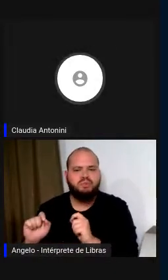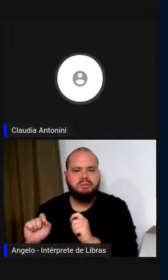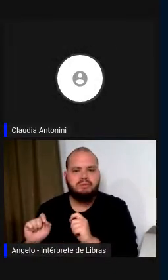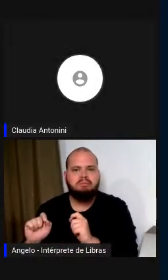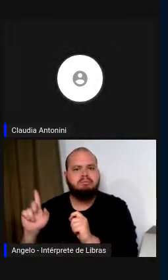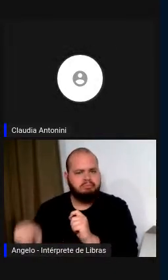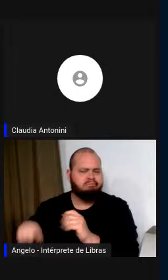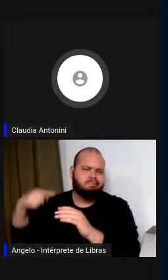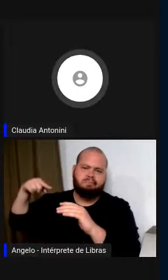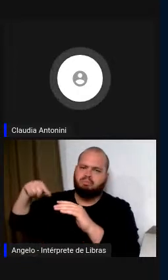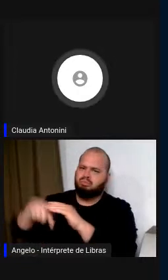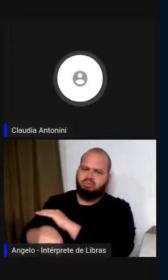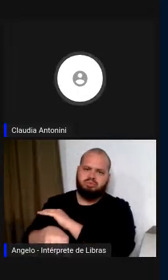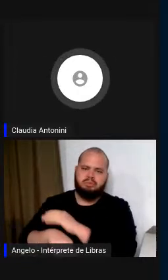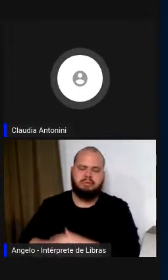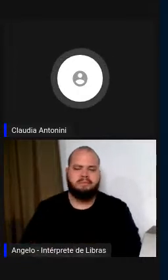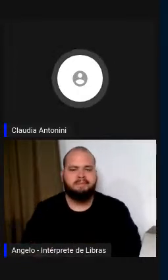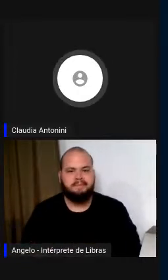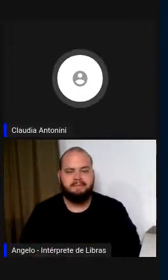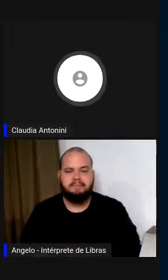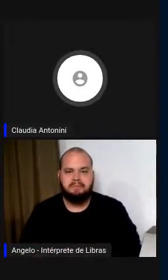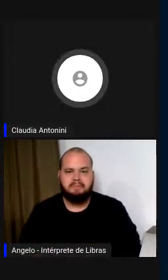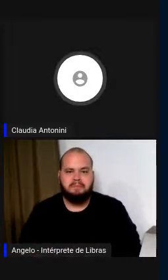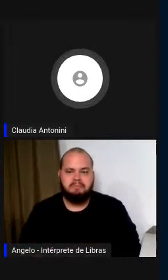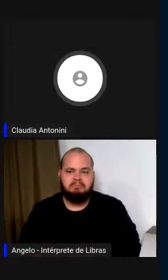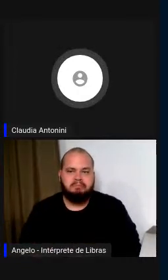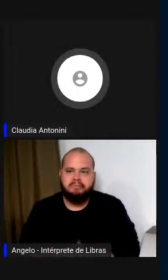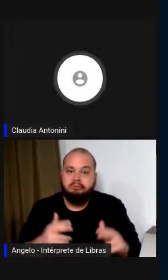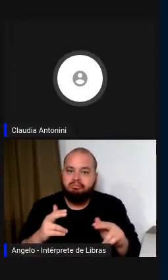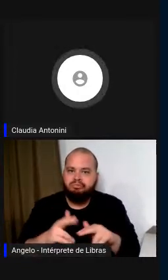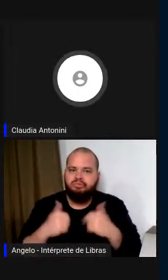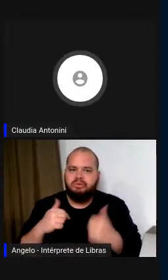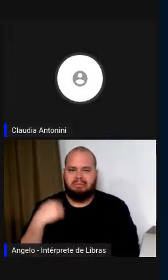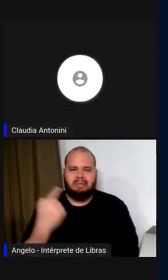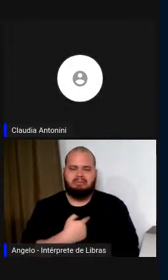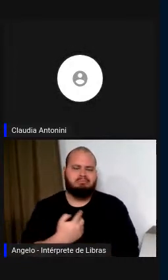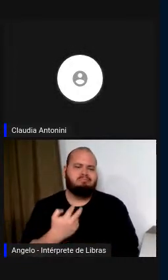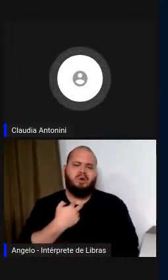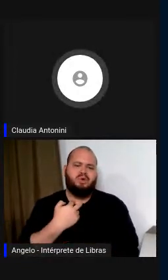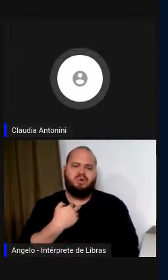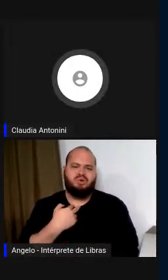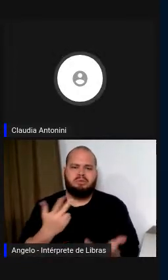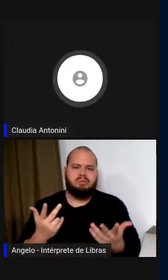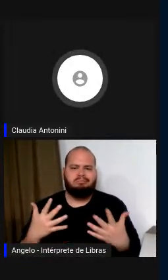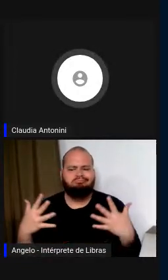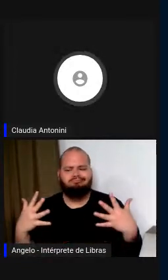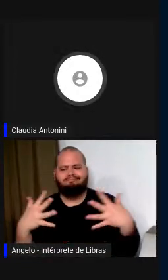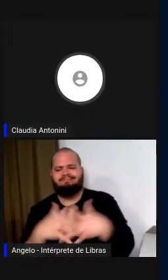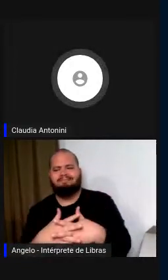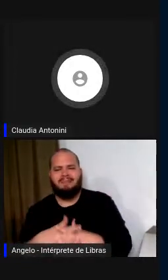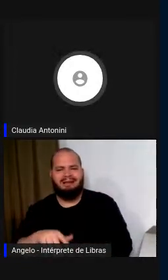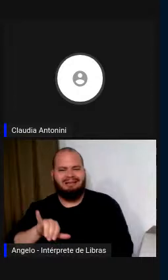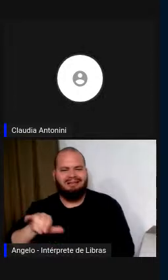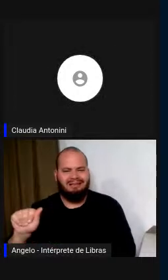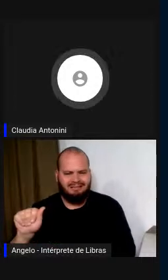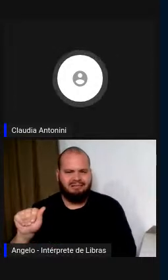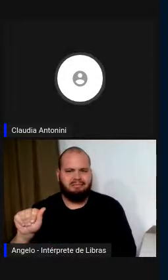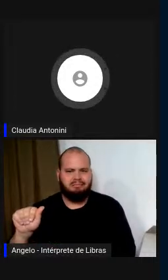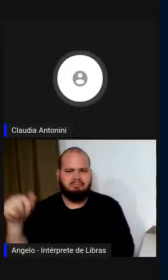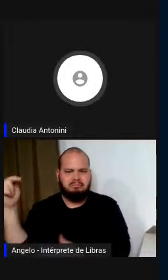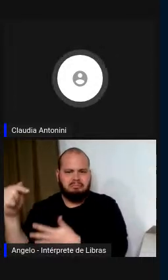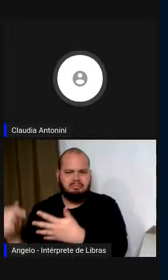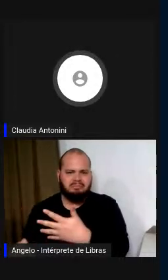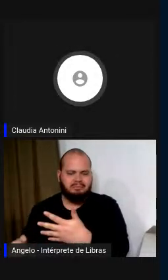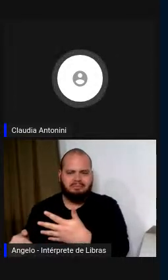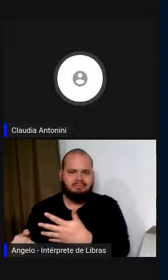avançadas. Então, não temos nunca que confundir a ideia de inteligência artificial, não